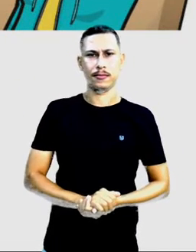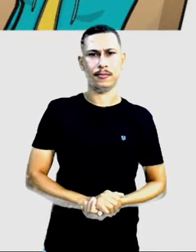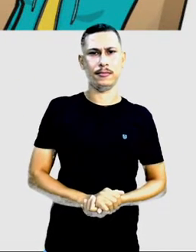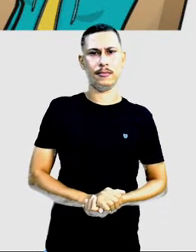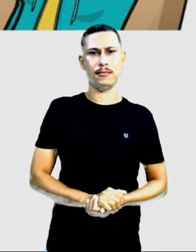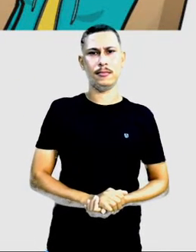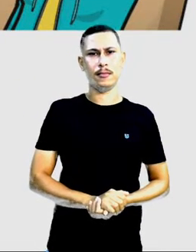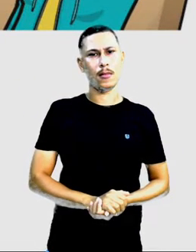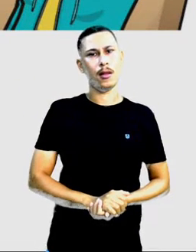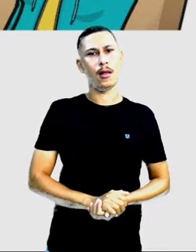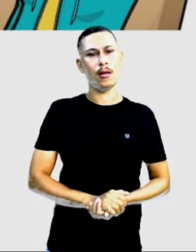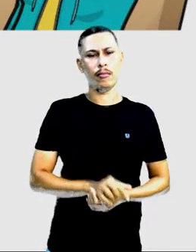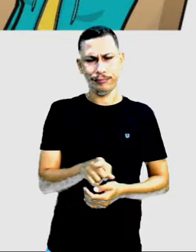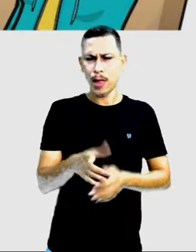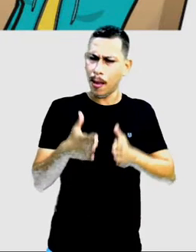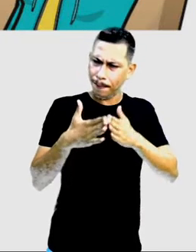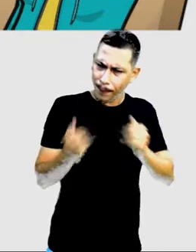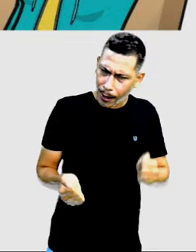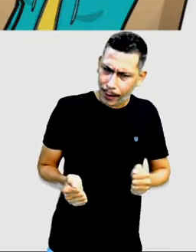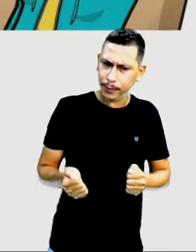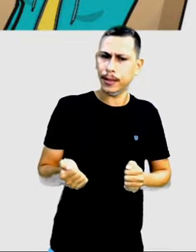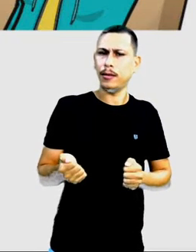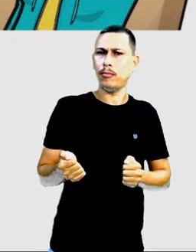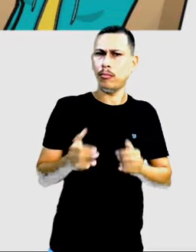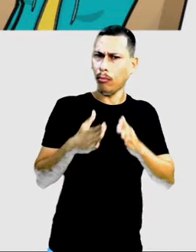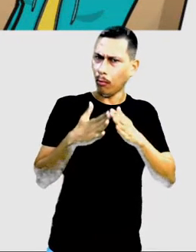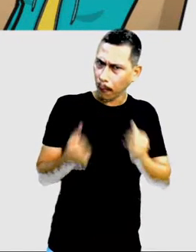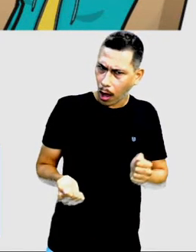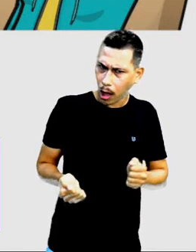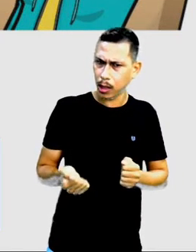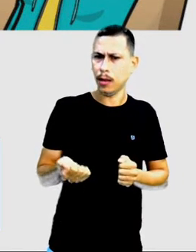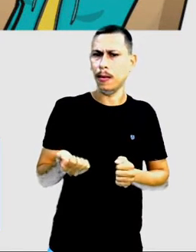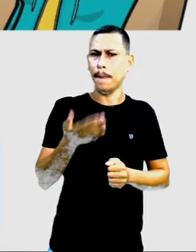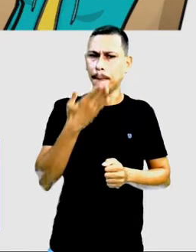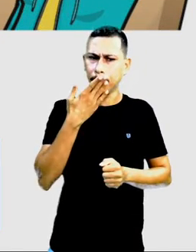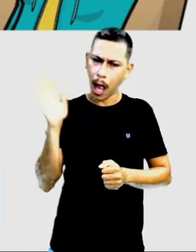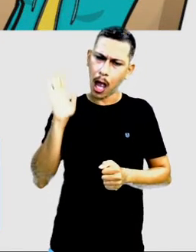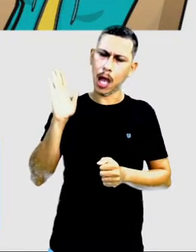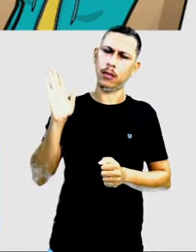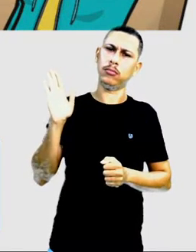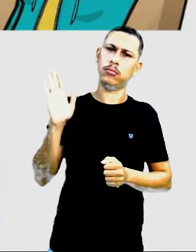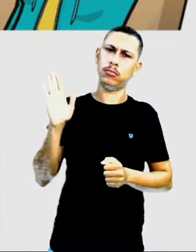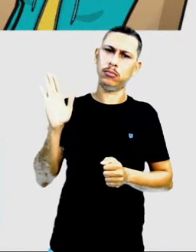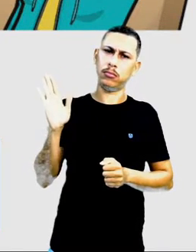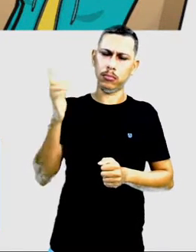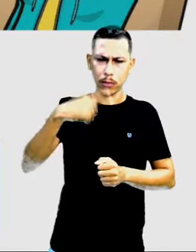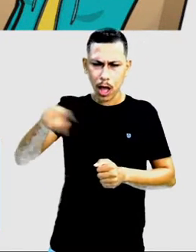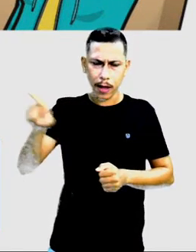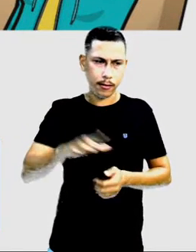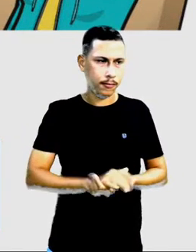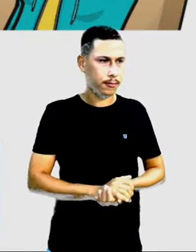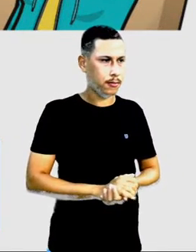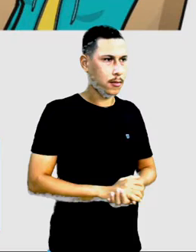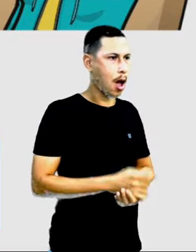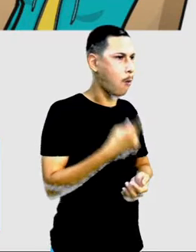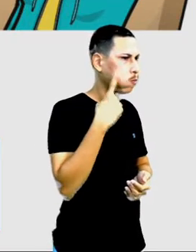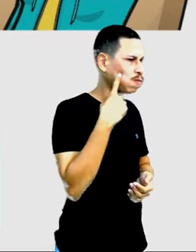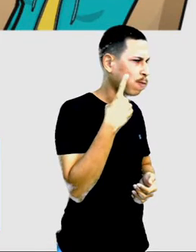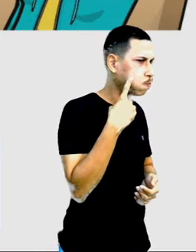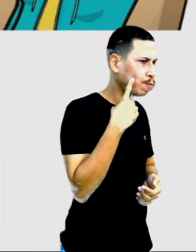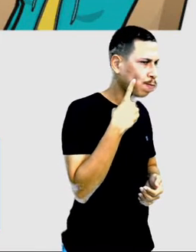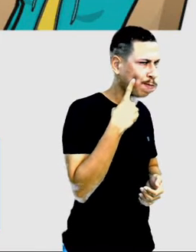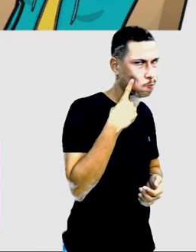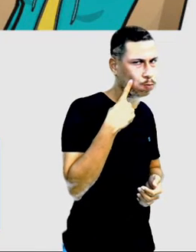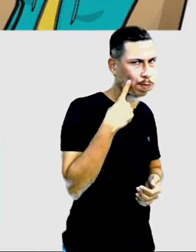Tem que pedir permissão para sair sempre. Não fale de boca cheia. Então a gente